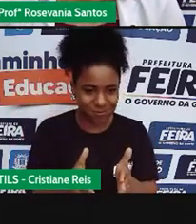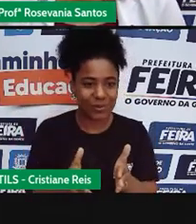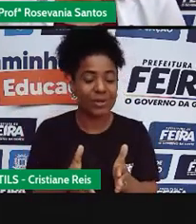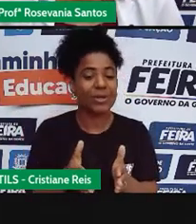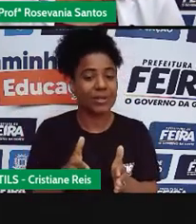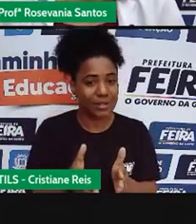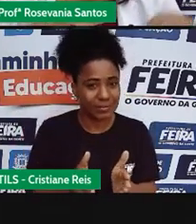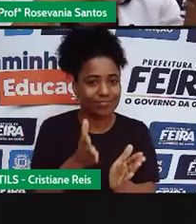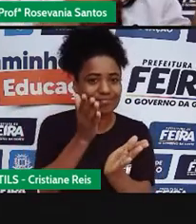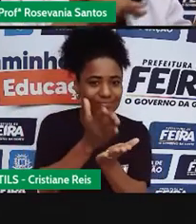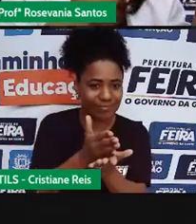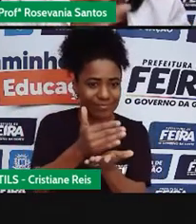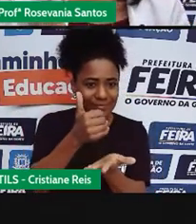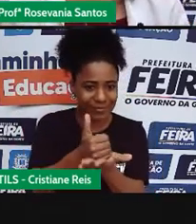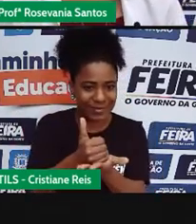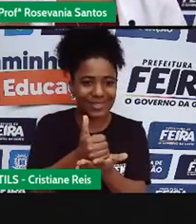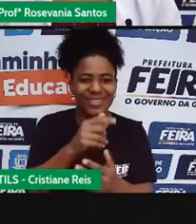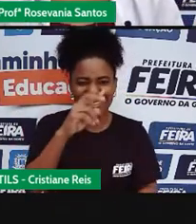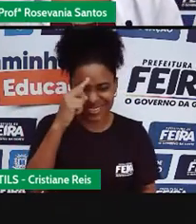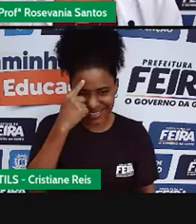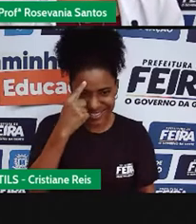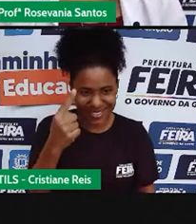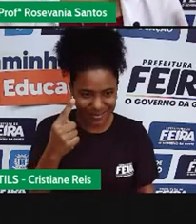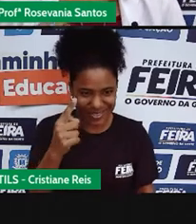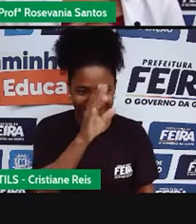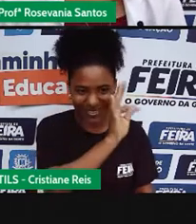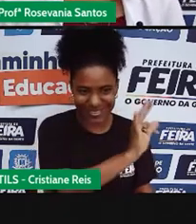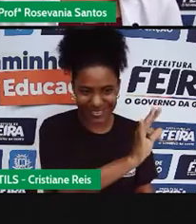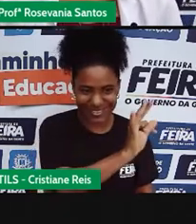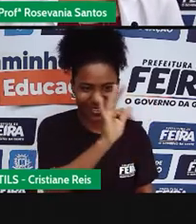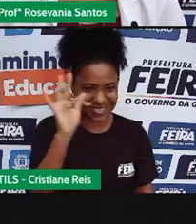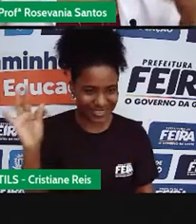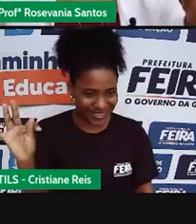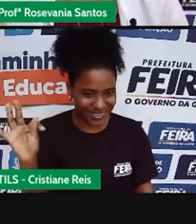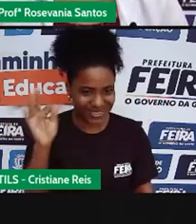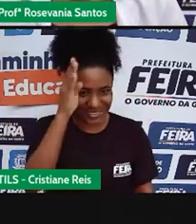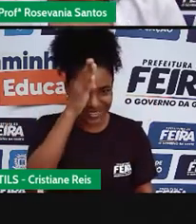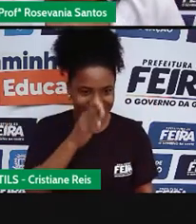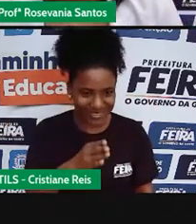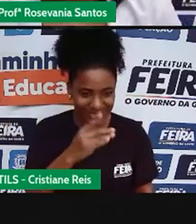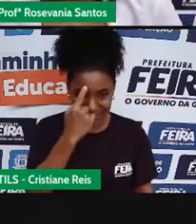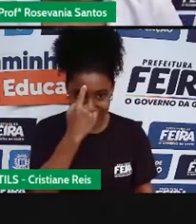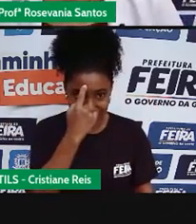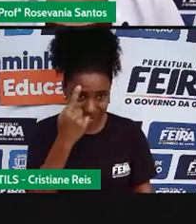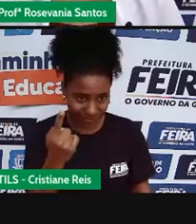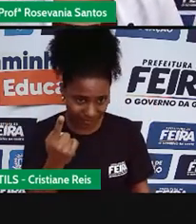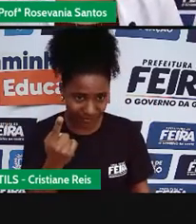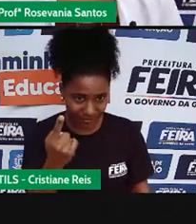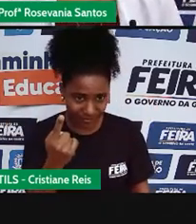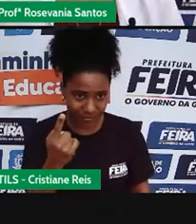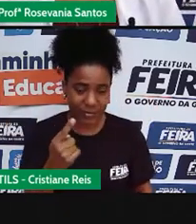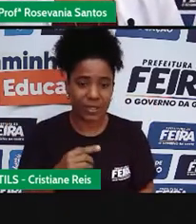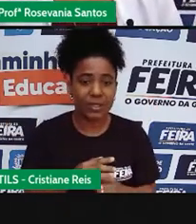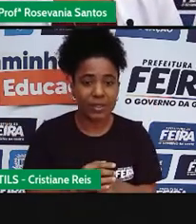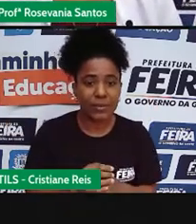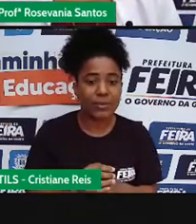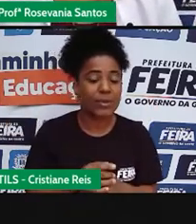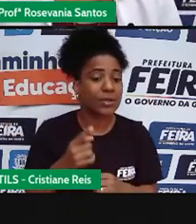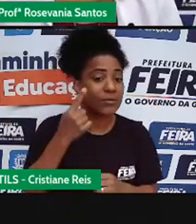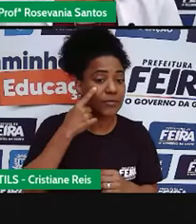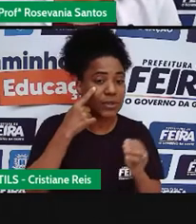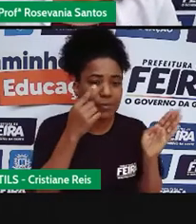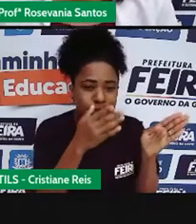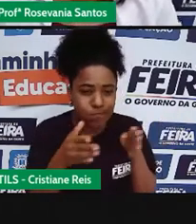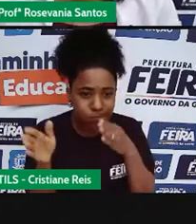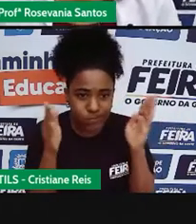história pelo tratado brasileiro. Mas isso, vocês assistem às aulas lá, no período do canal, que você, né, vai perceber isso